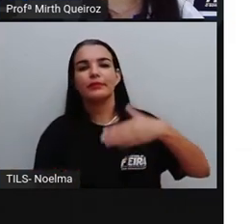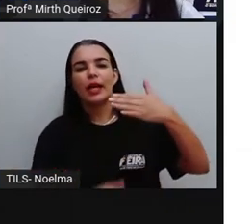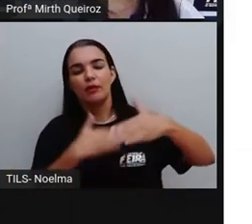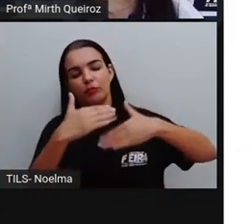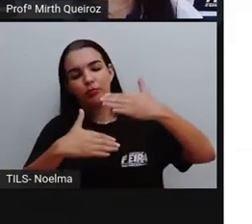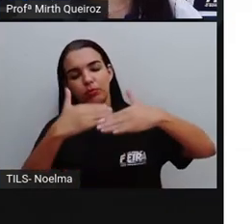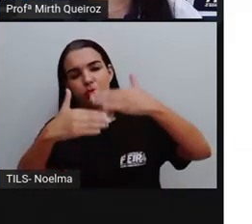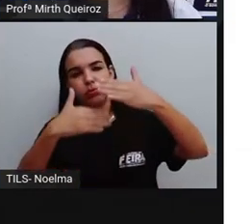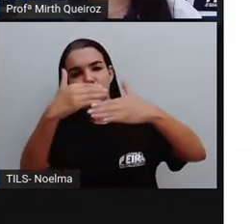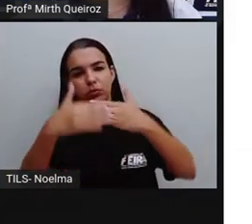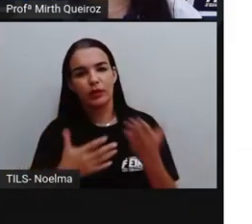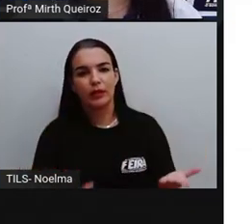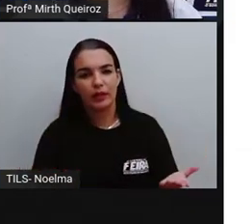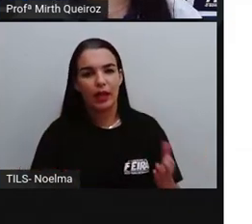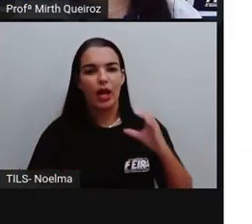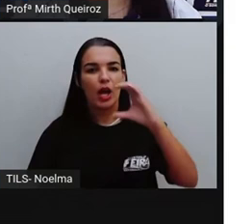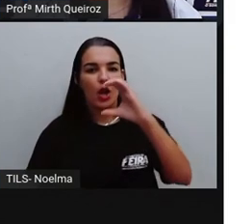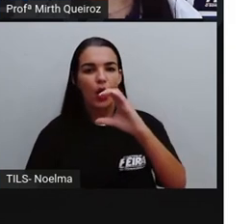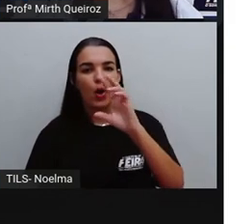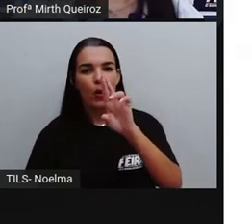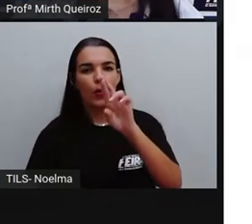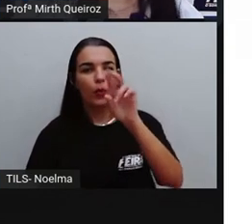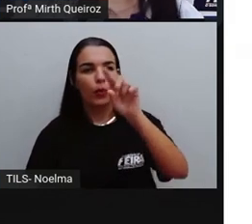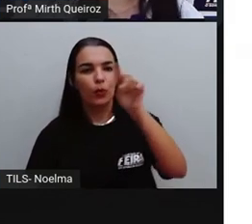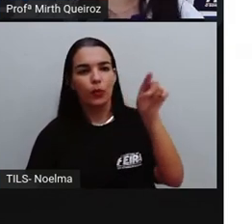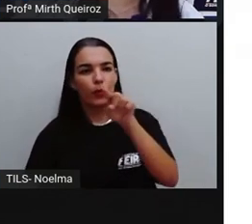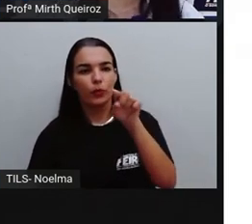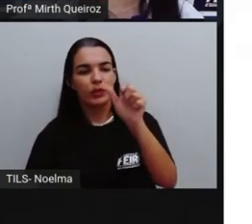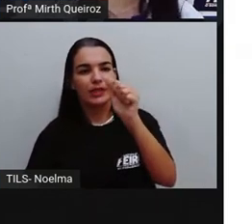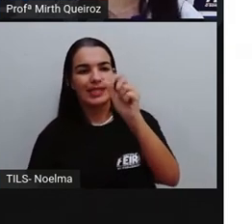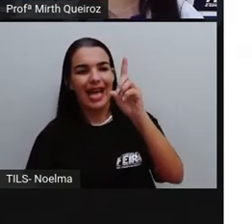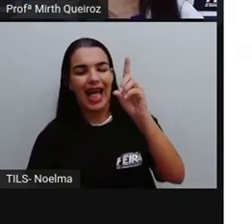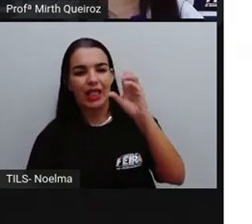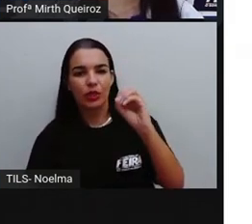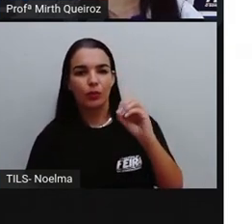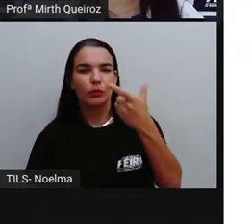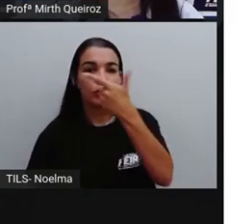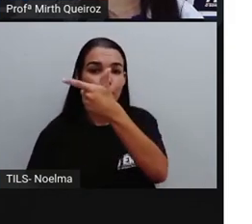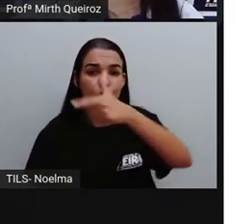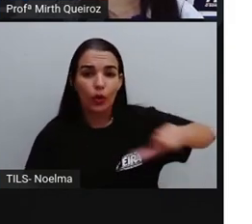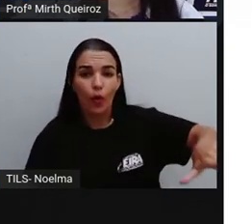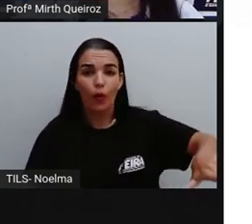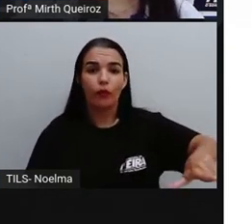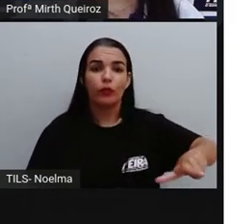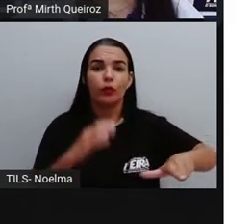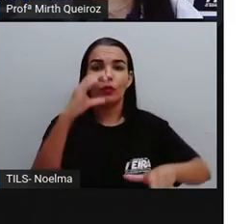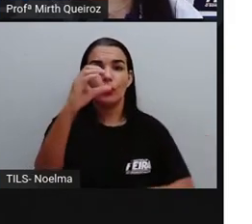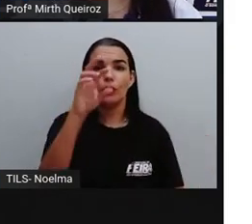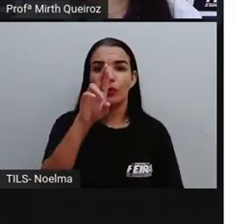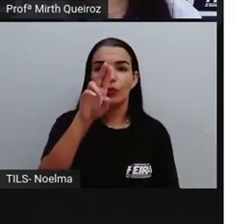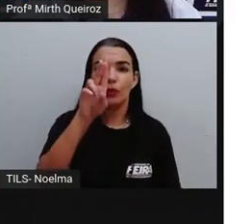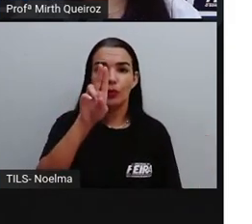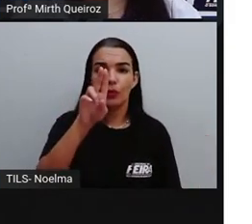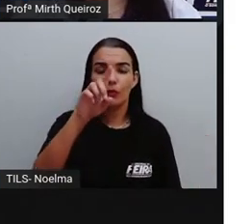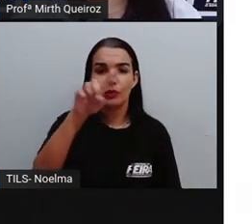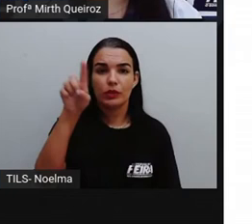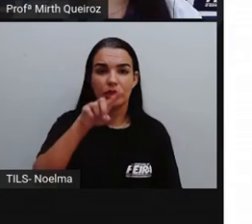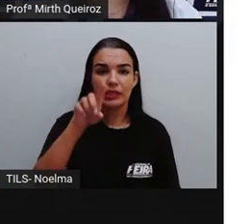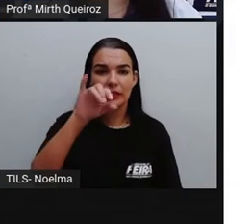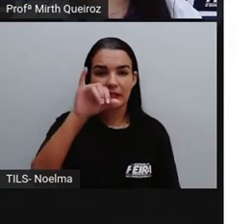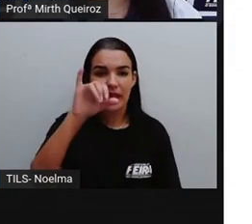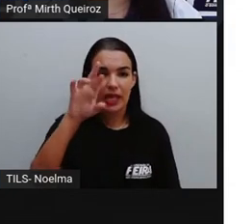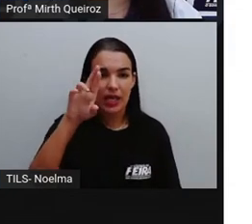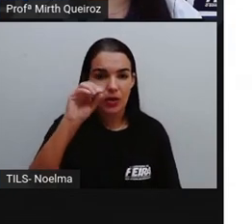a 1990. O Cruzeiro, que foi de 1990 a 1993.